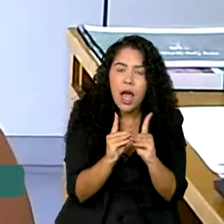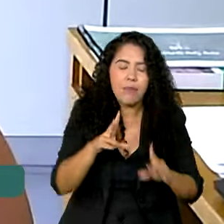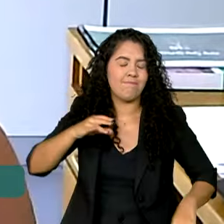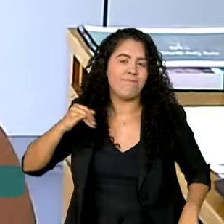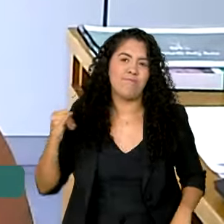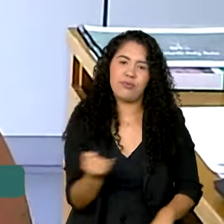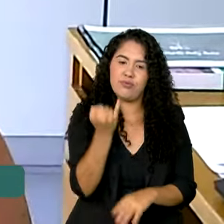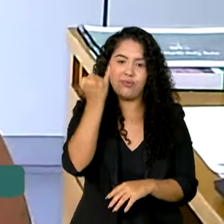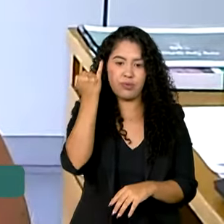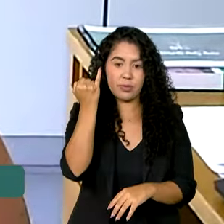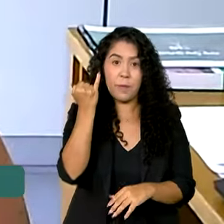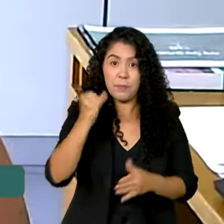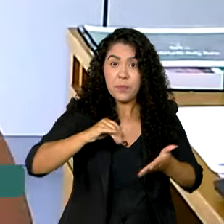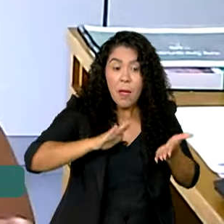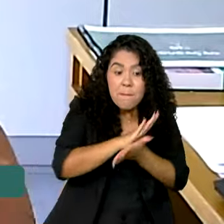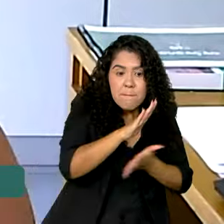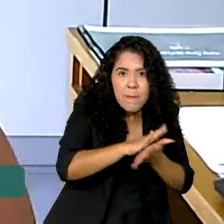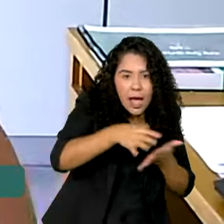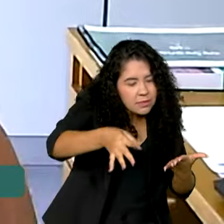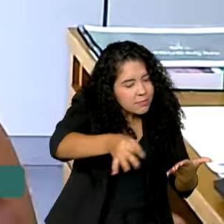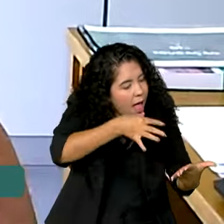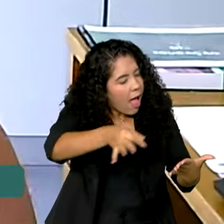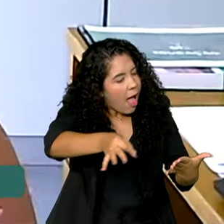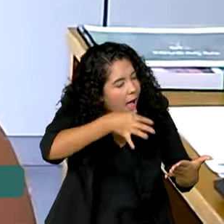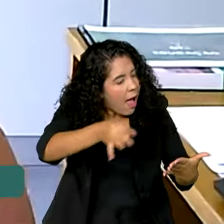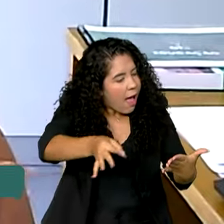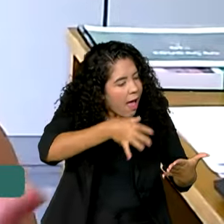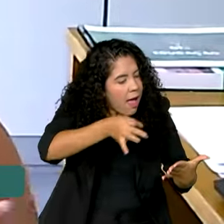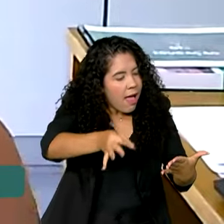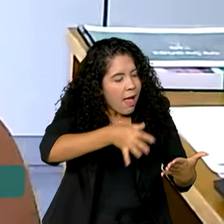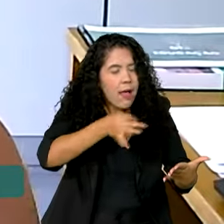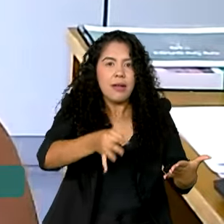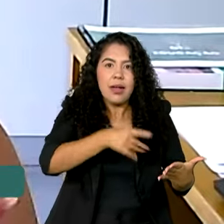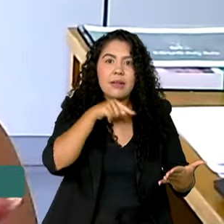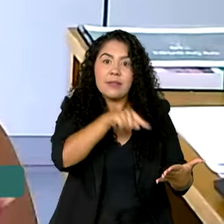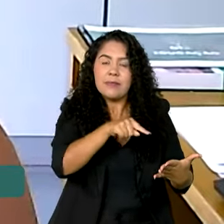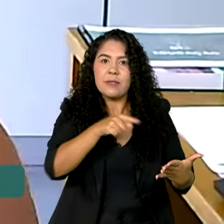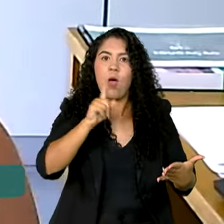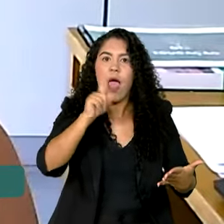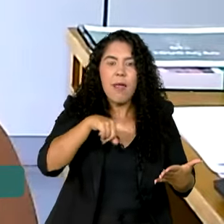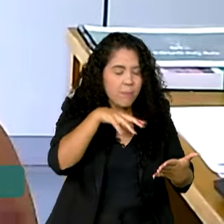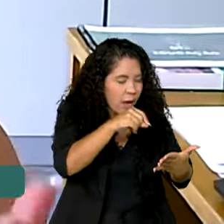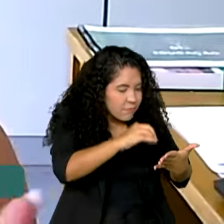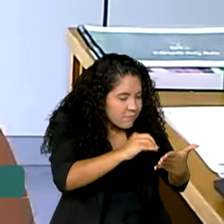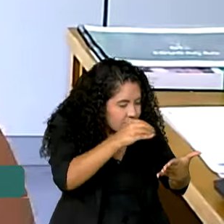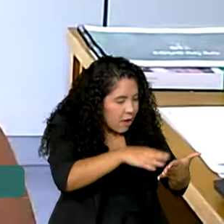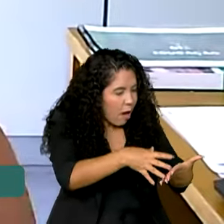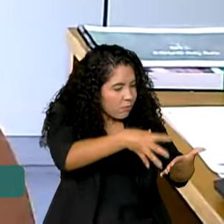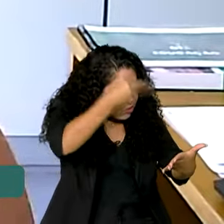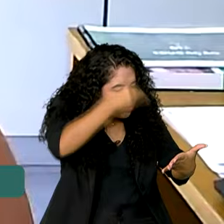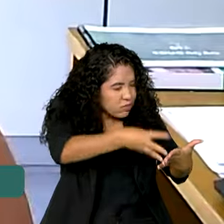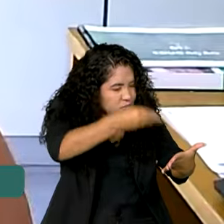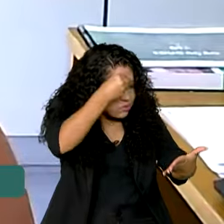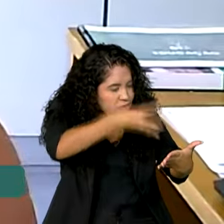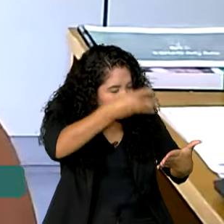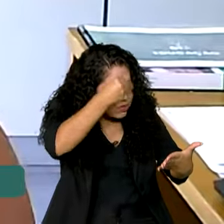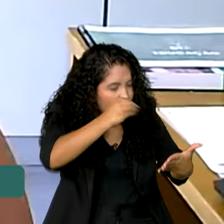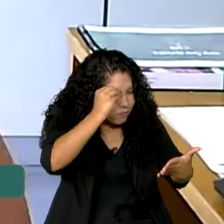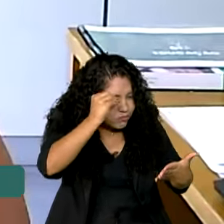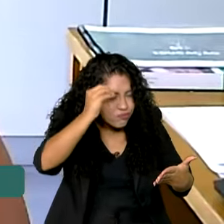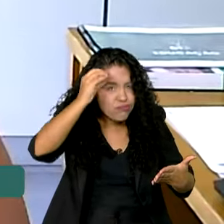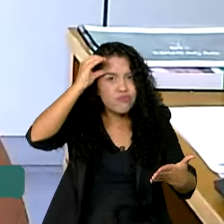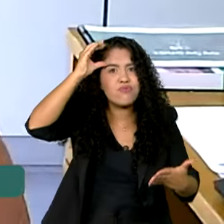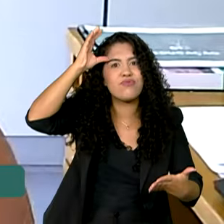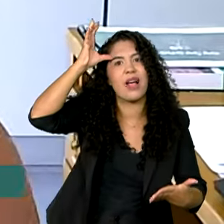fundamentais. Os livros impressos, em papel. Porque faz parte do processo de aprendizagem, de conhecimento, como você falou, até do